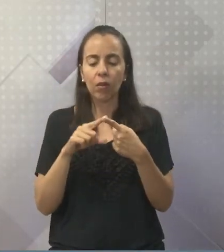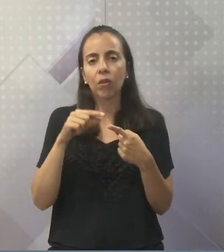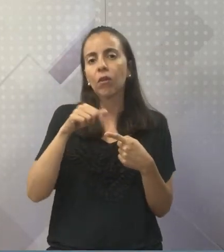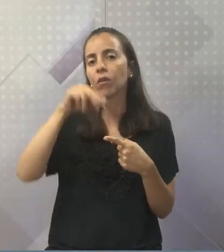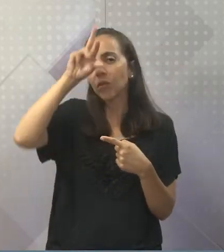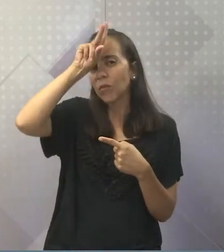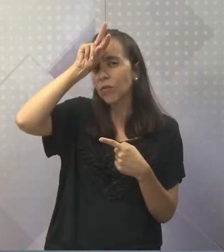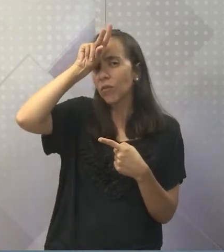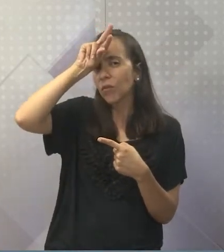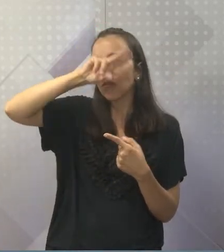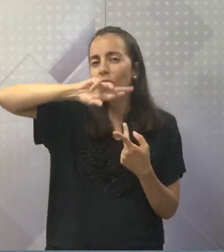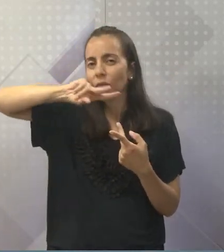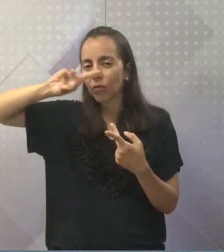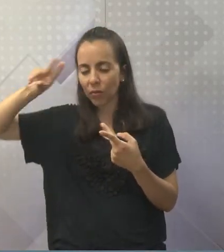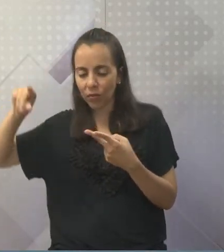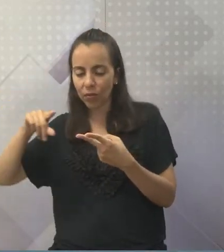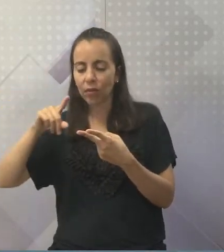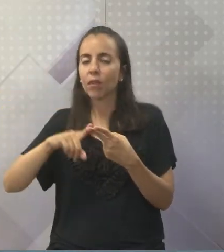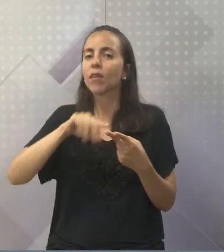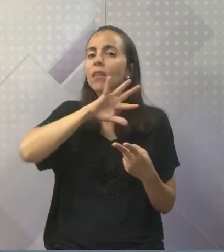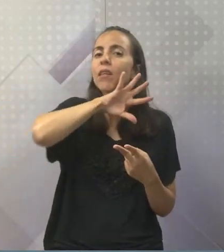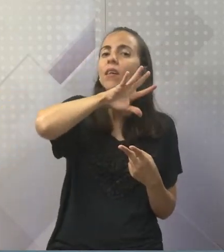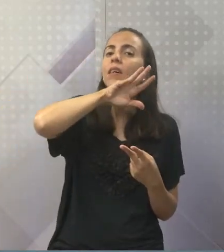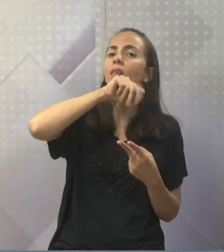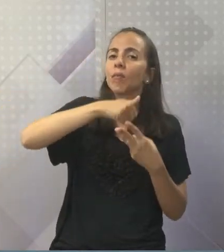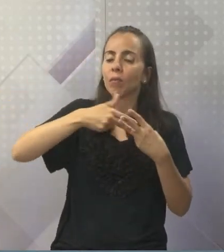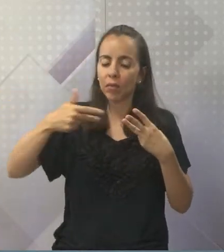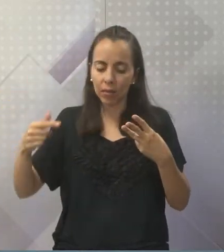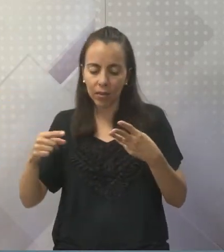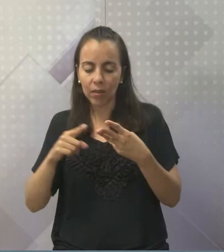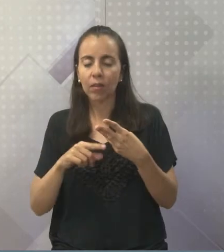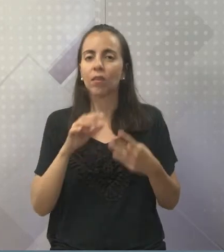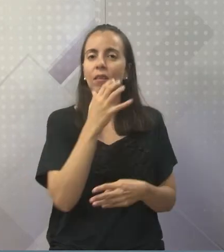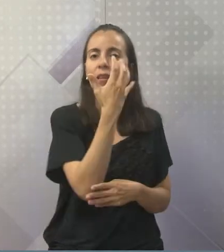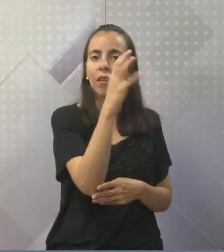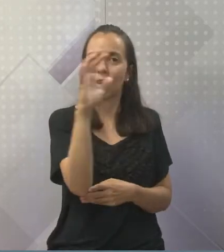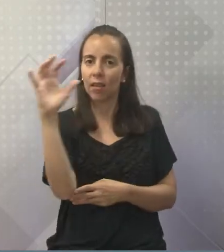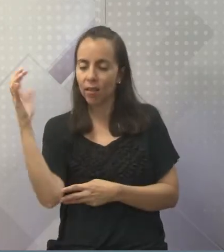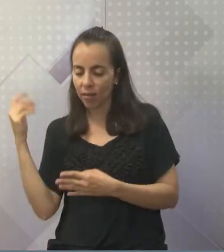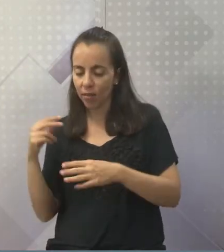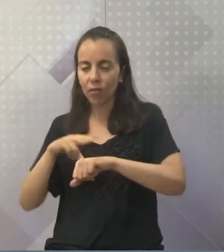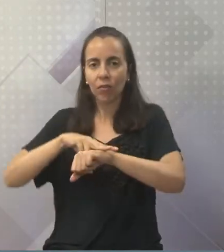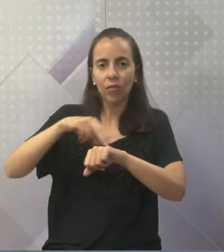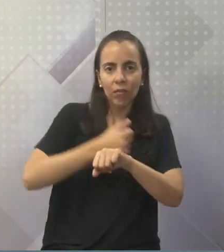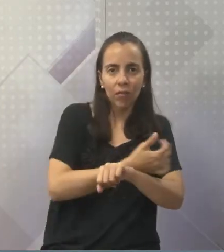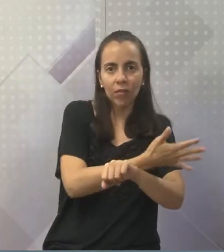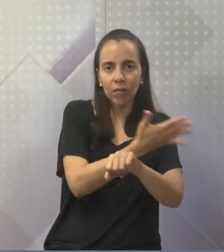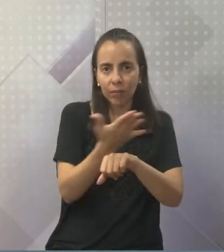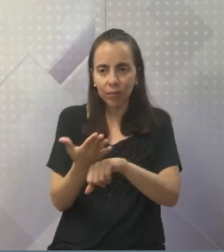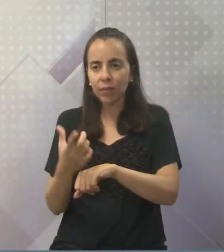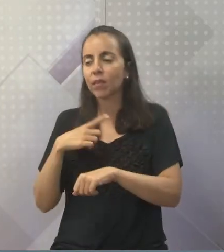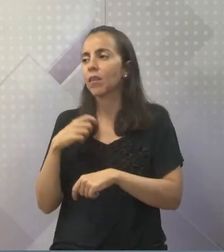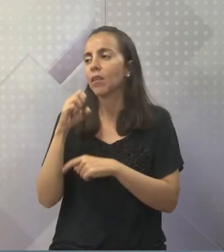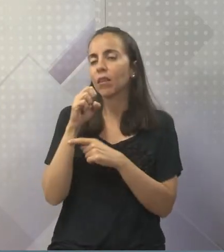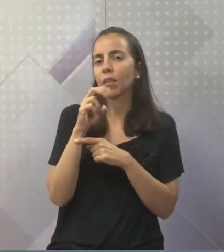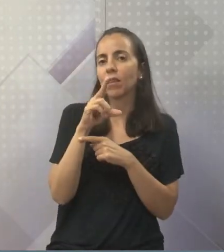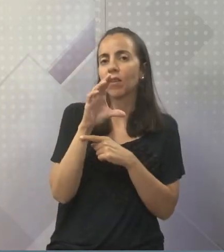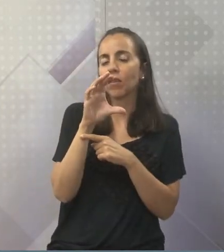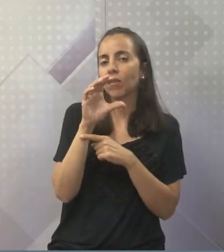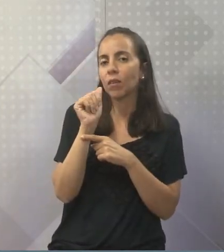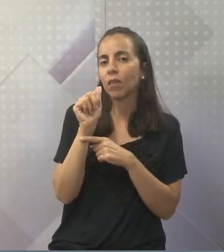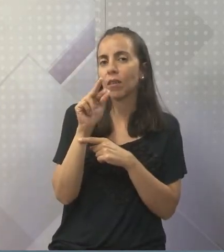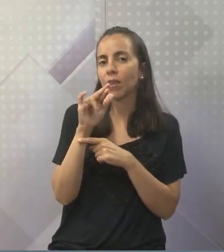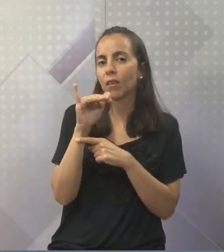plantas, são todos eucariontes, né? Protozoários também são eucariontes, gente, né?